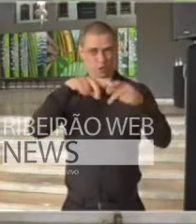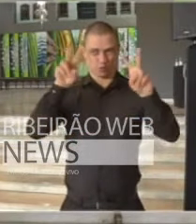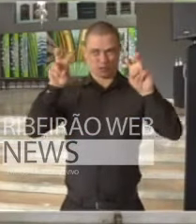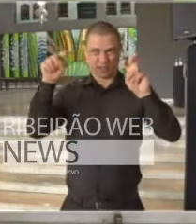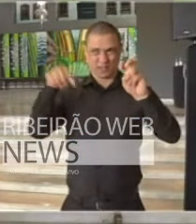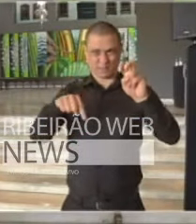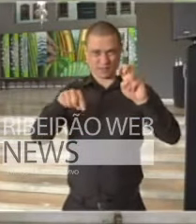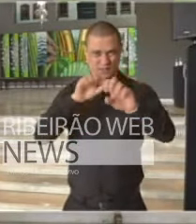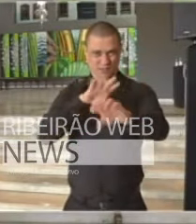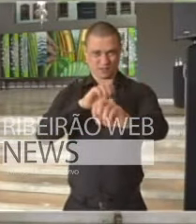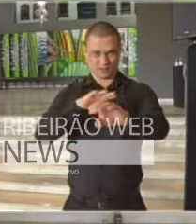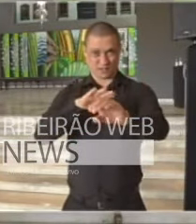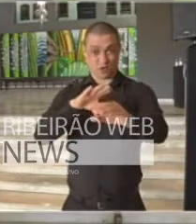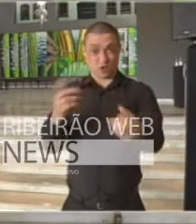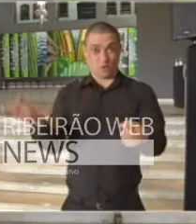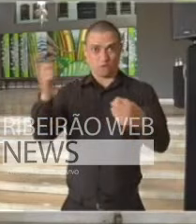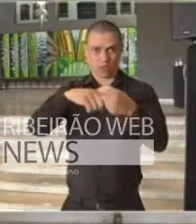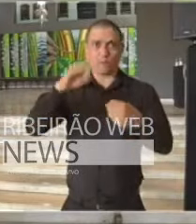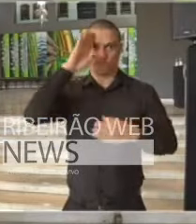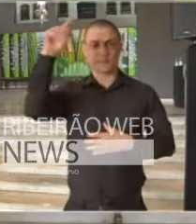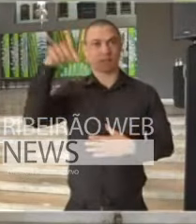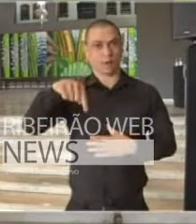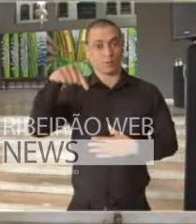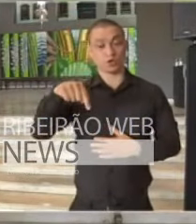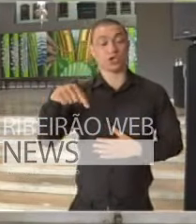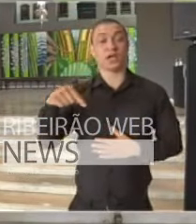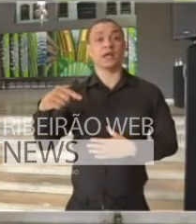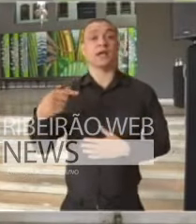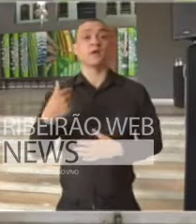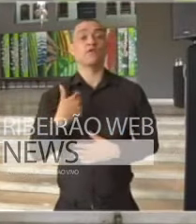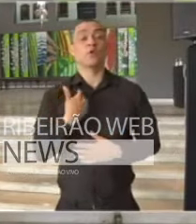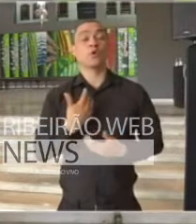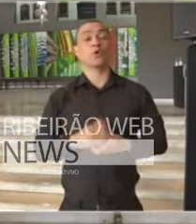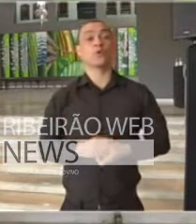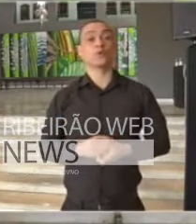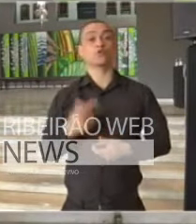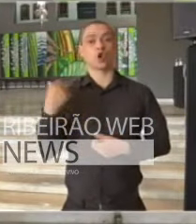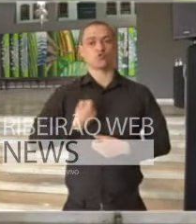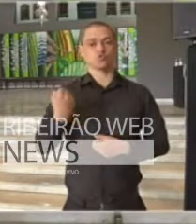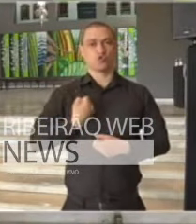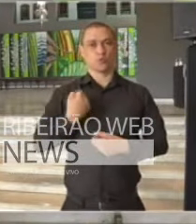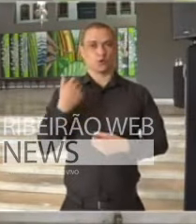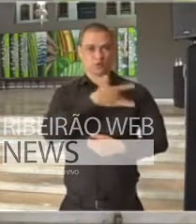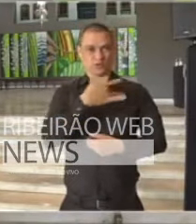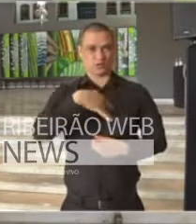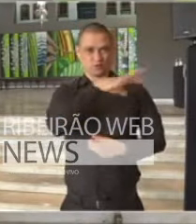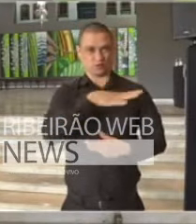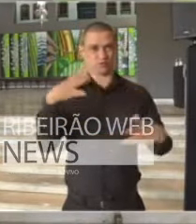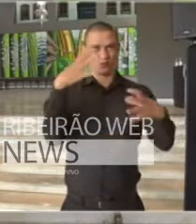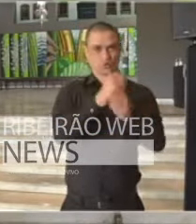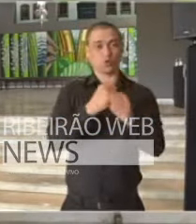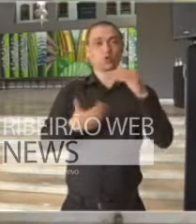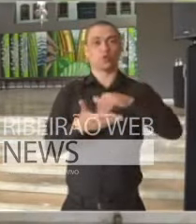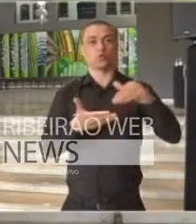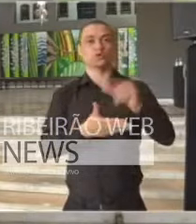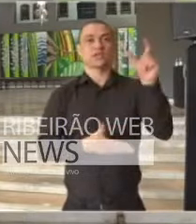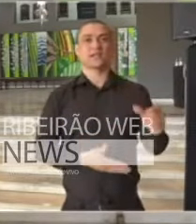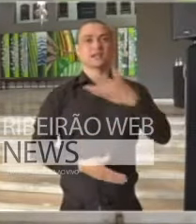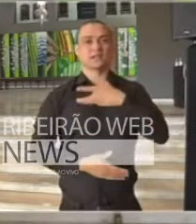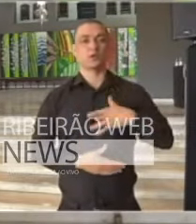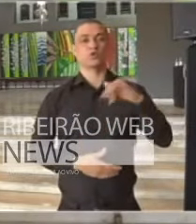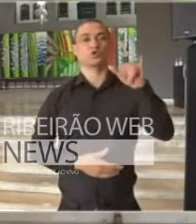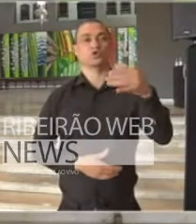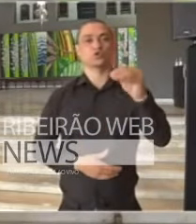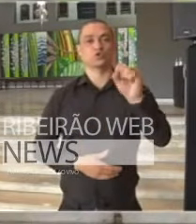tema da educação, que é o grande tema da coletiva de hoje, vamos aos números da saúde com o secretário da Saúde, José